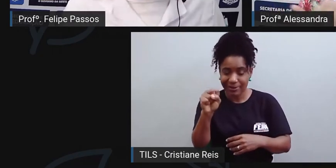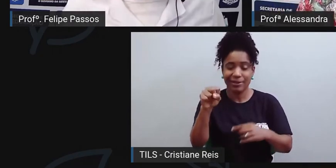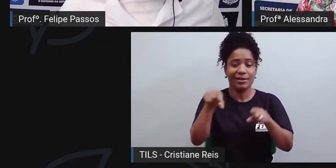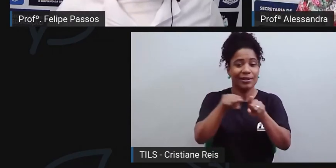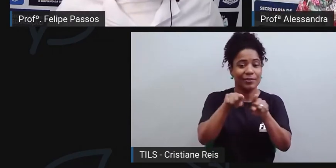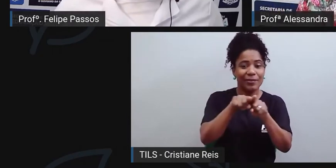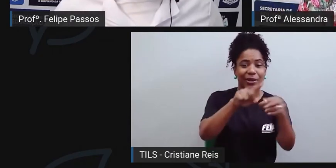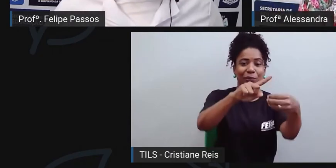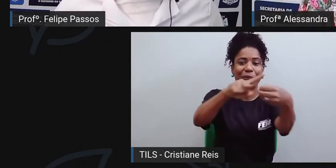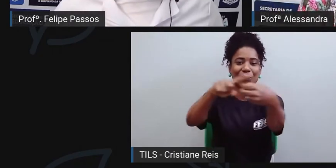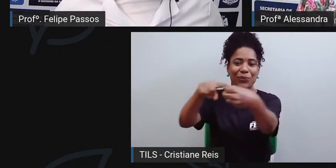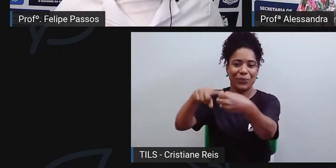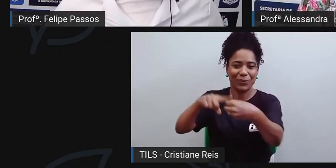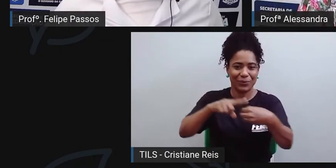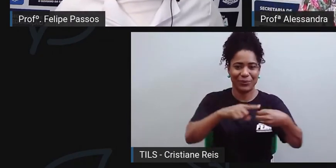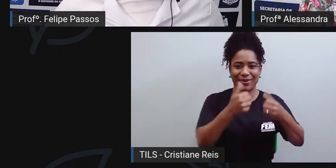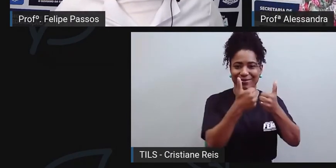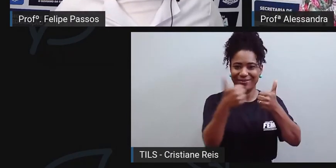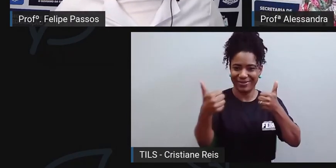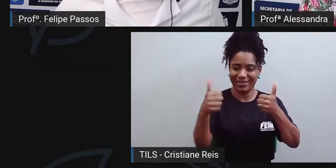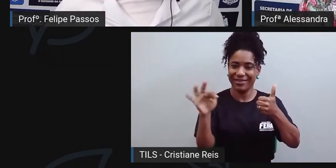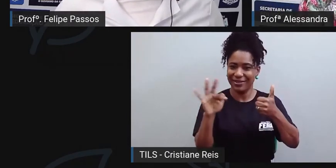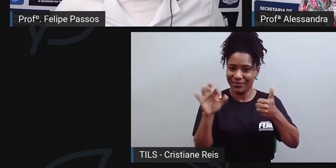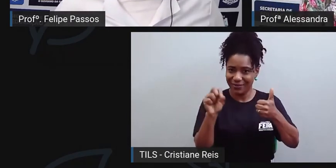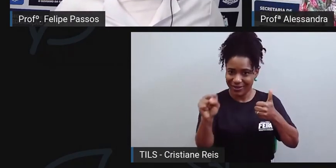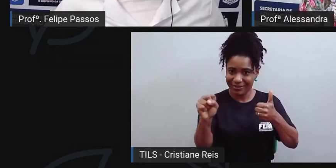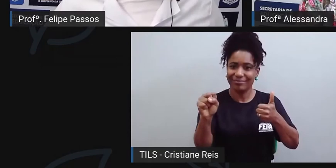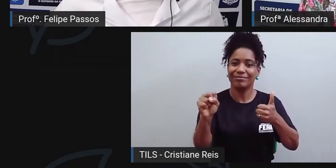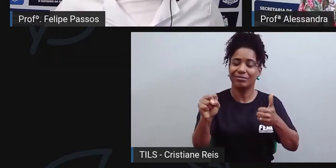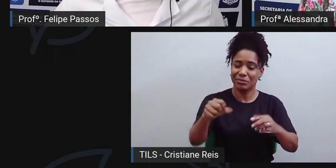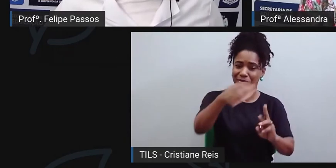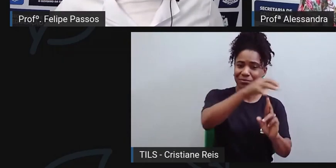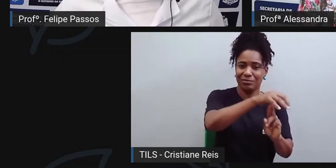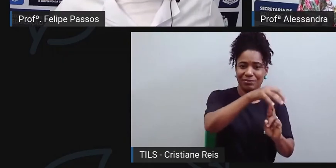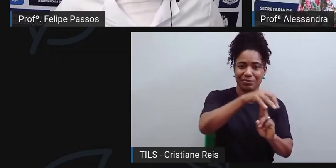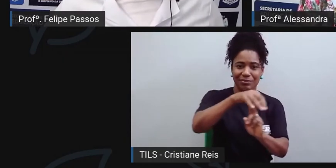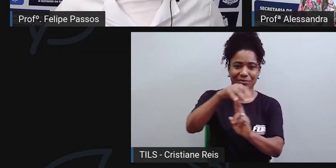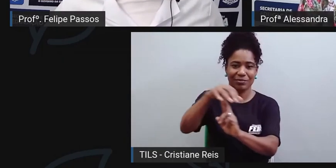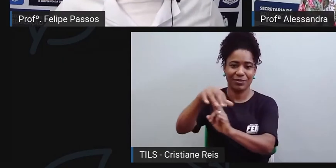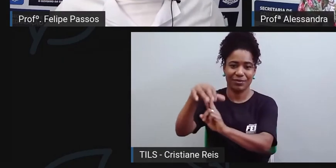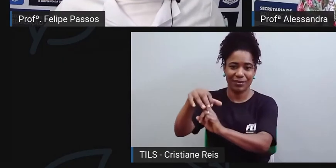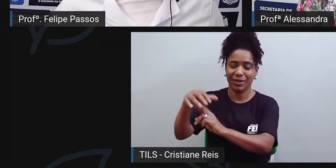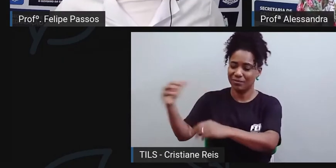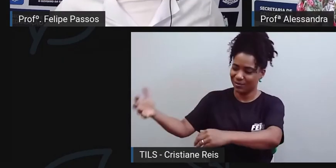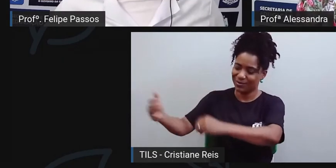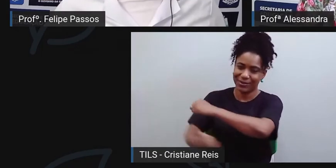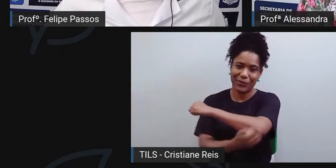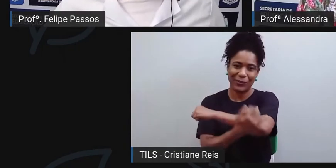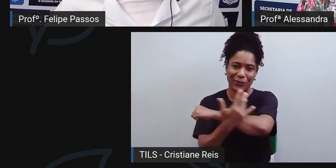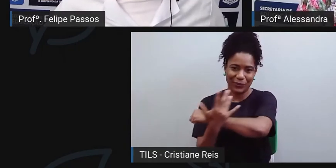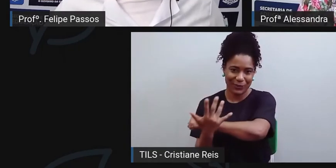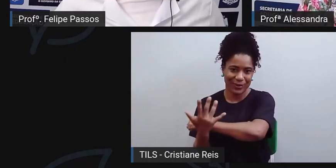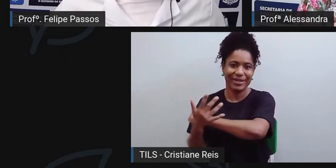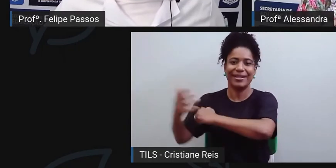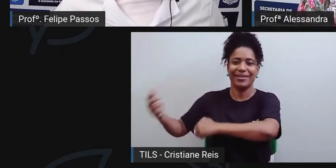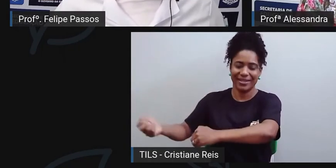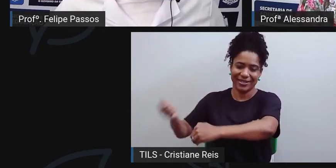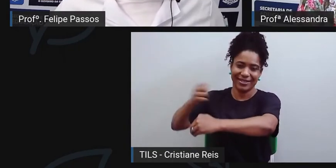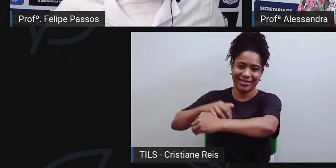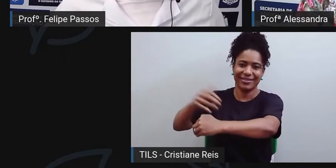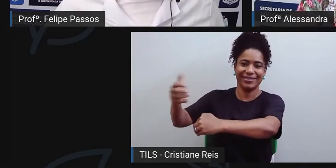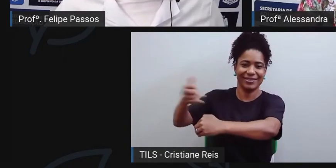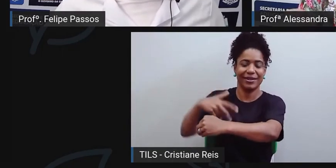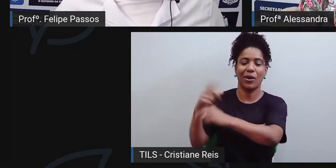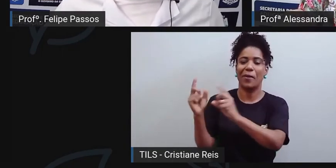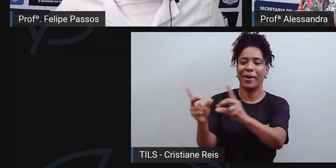mas como dos municípios vizinhos, encontram na feira um espaço para escoamento da sua produção. Isso é verdade. A gente fizer uma